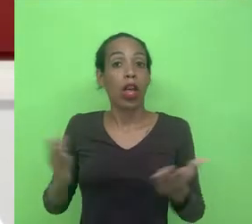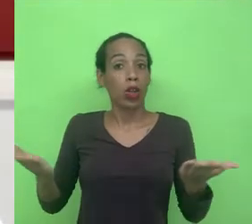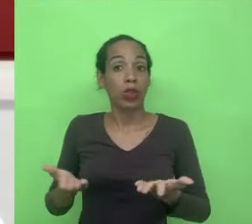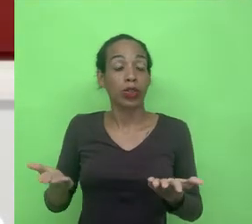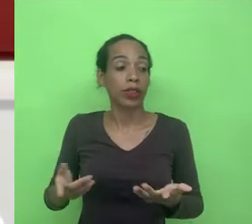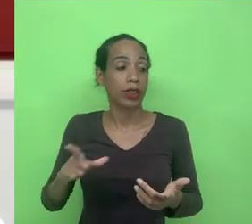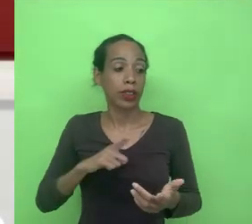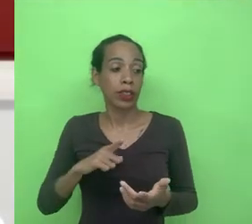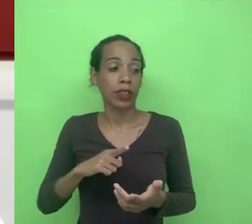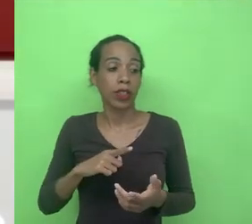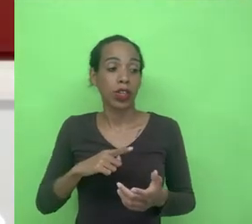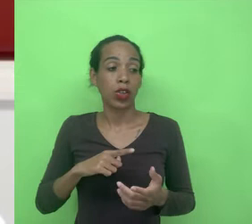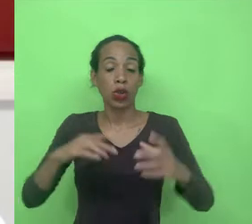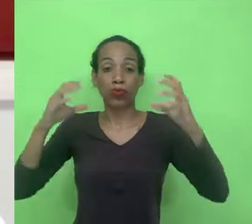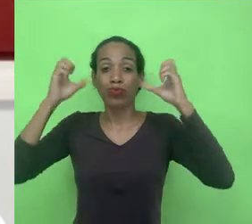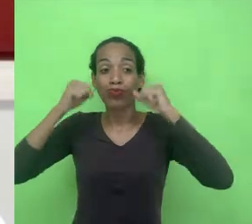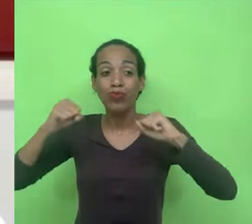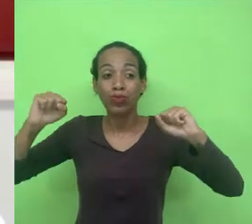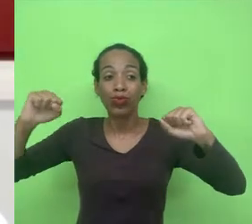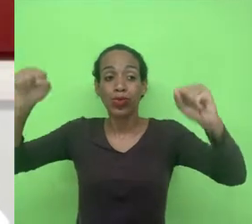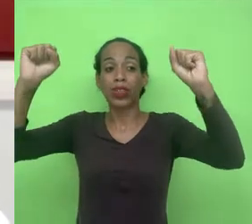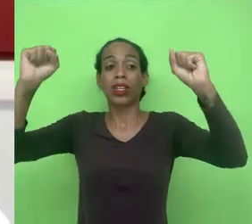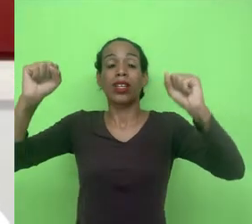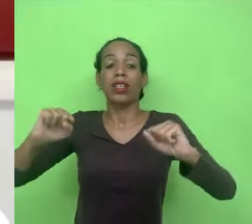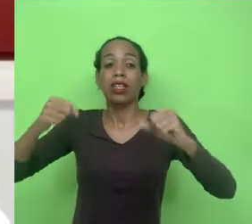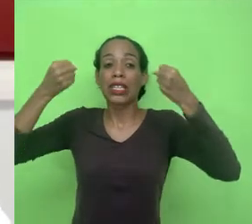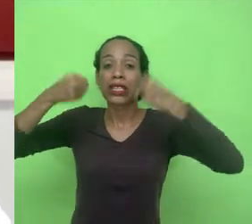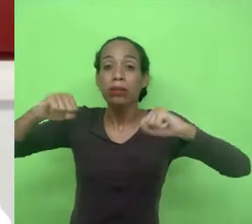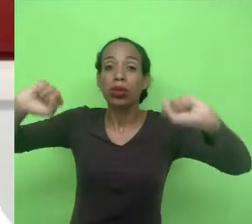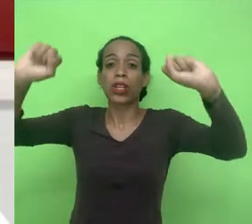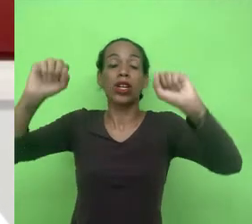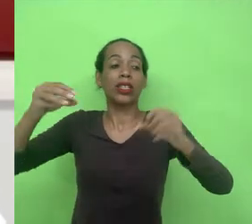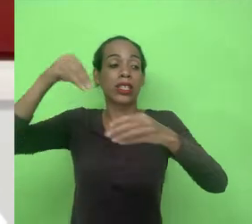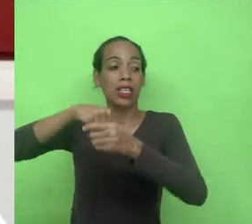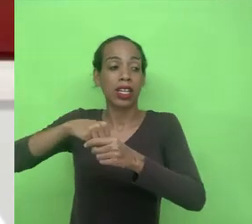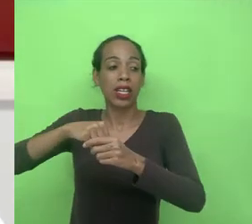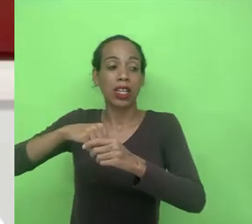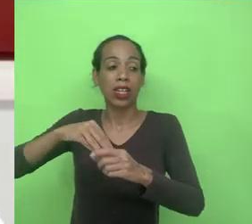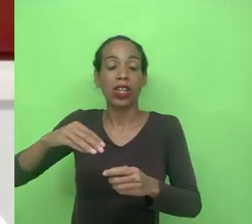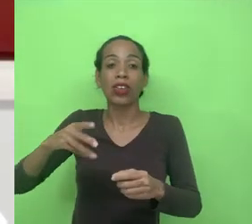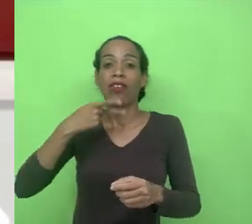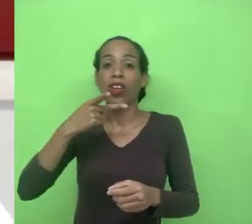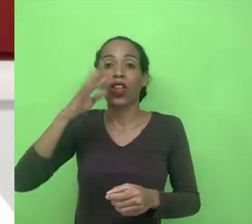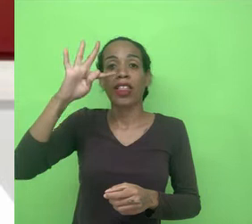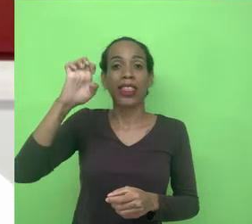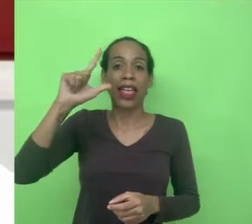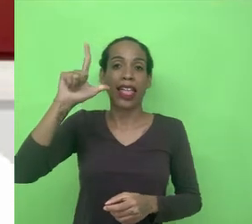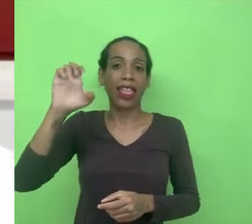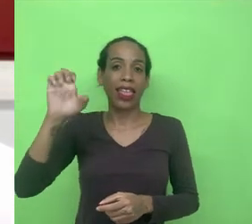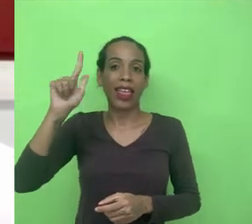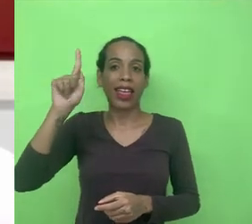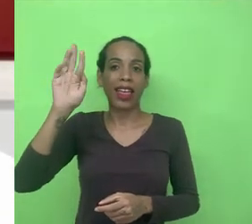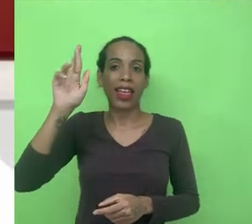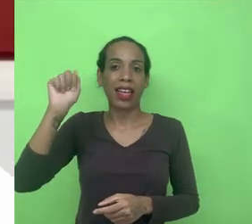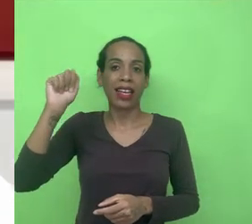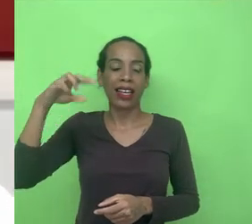do Supremo Tribunal Federal naquela naquele imbróglio junto ao Telegram poderia até ser